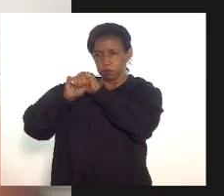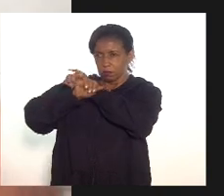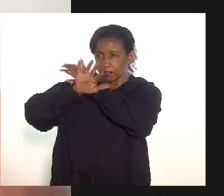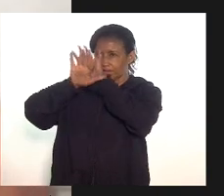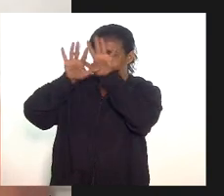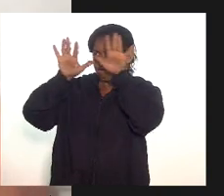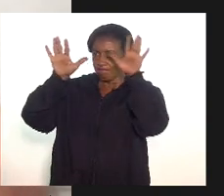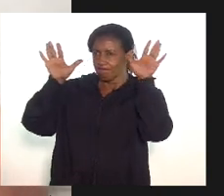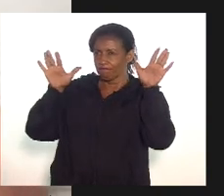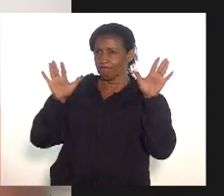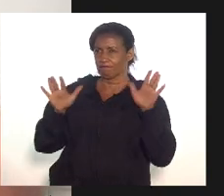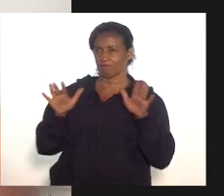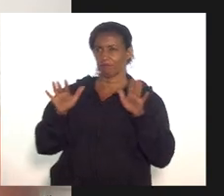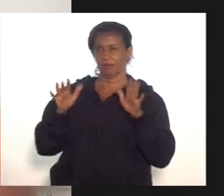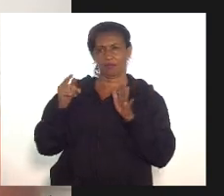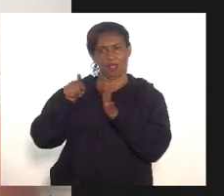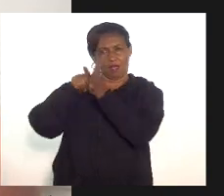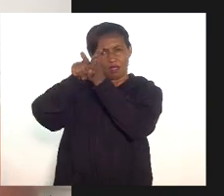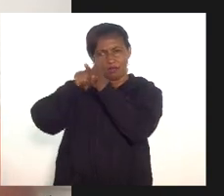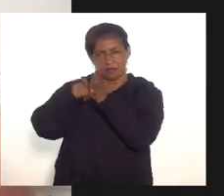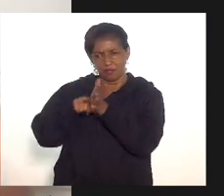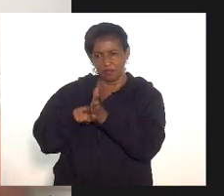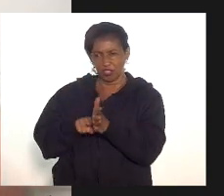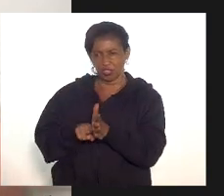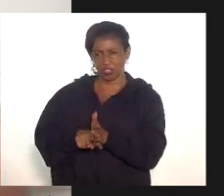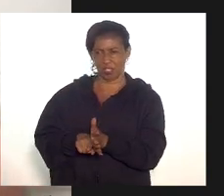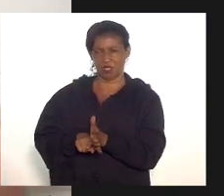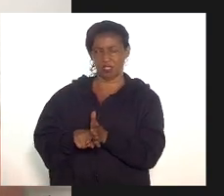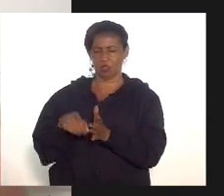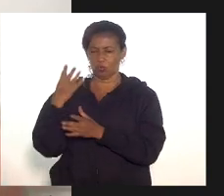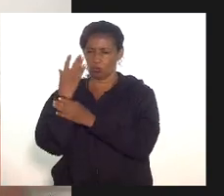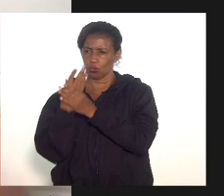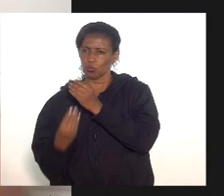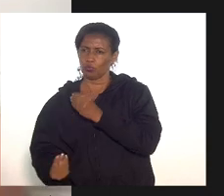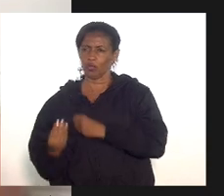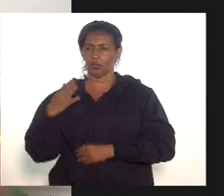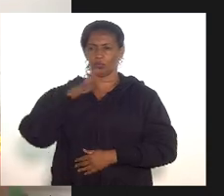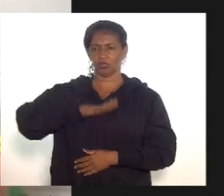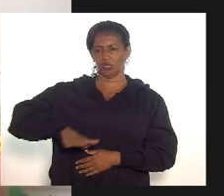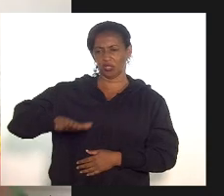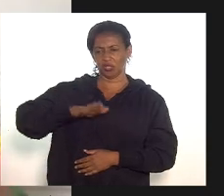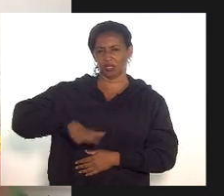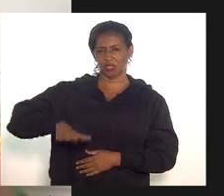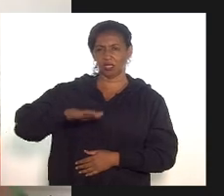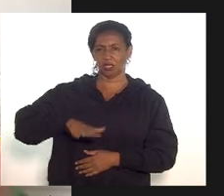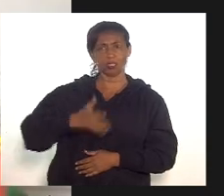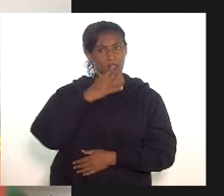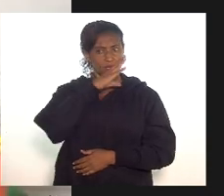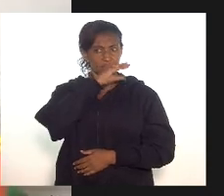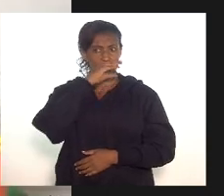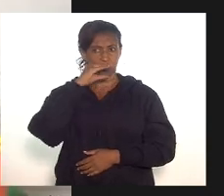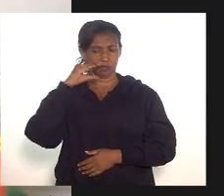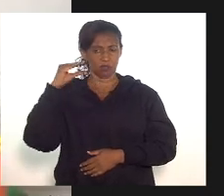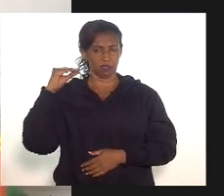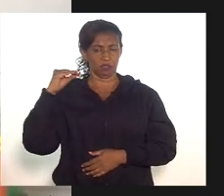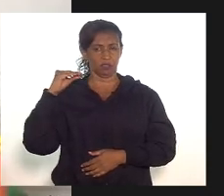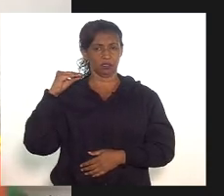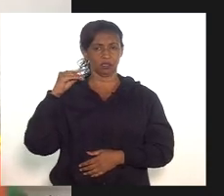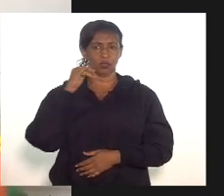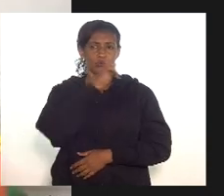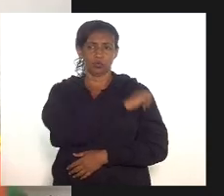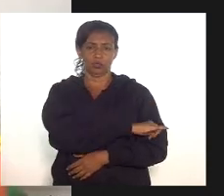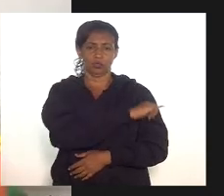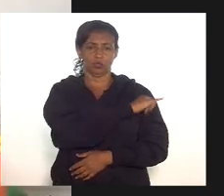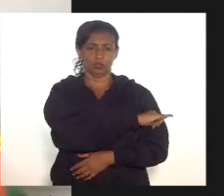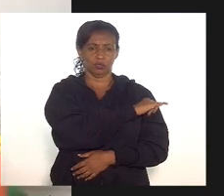critérios para a investigação em casos de desaparecimentos de crianças e adolescentes no âmbito do Rio de